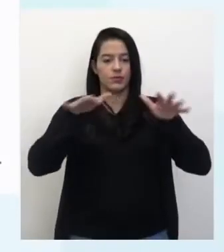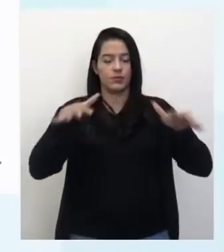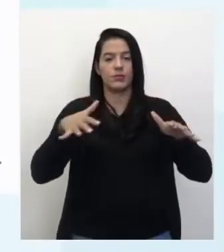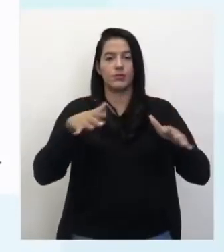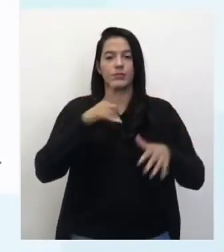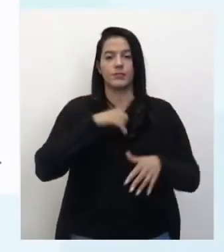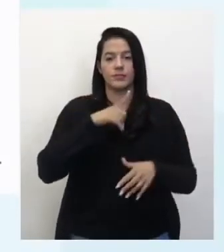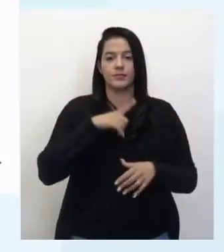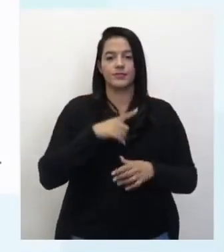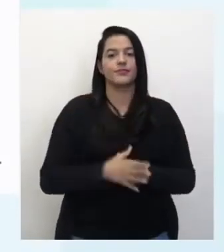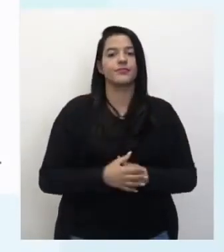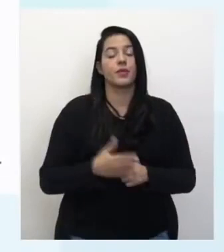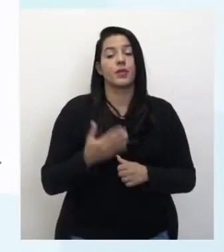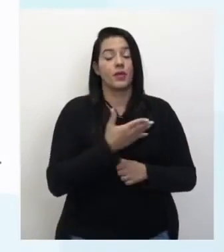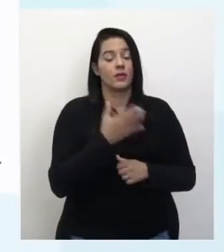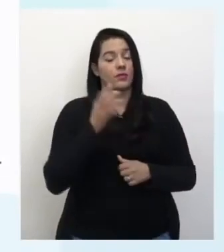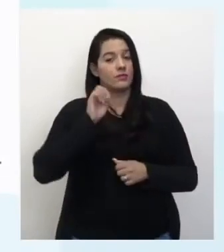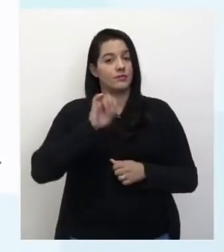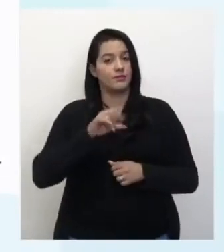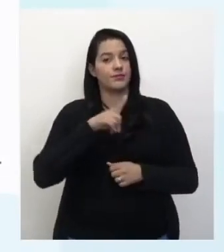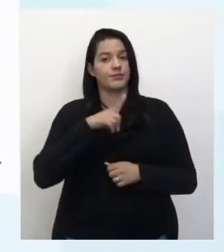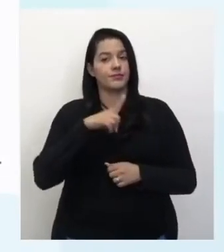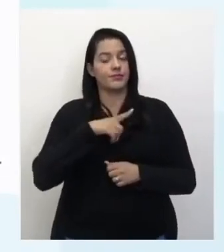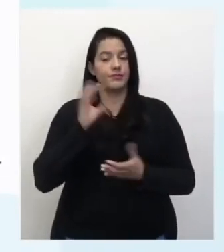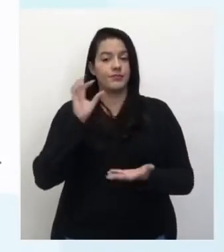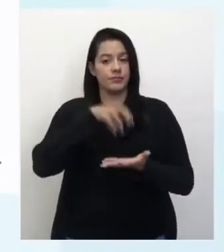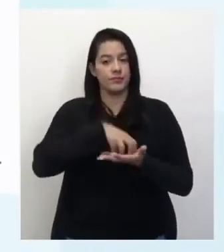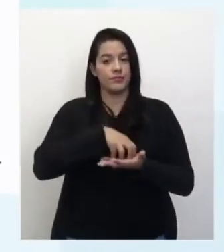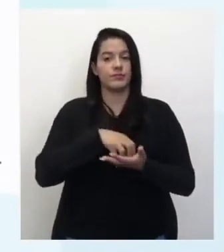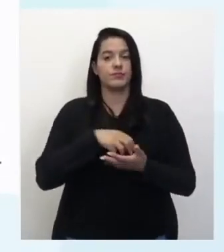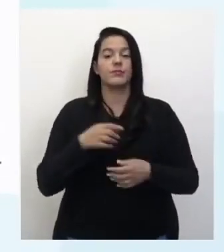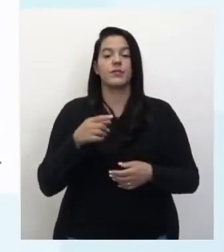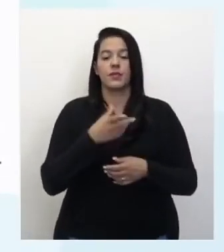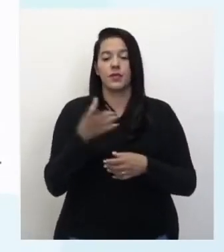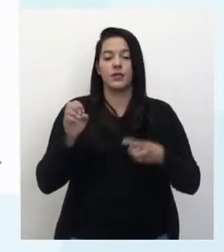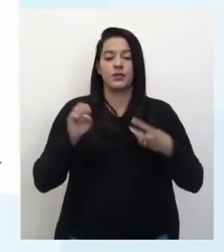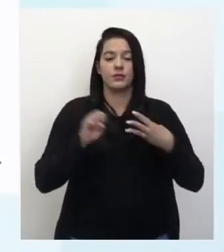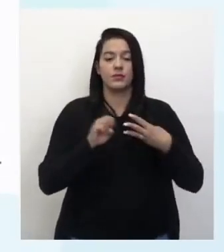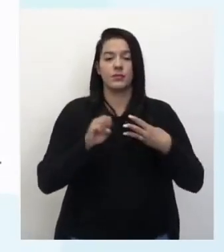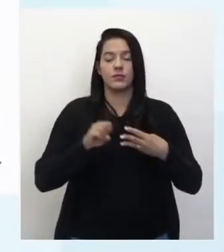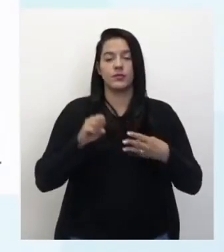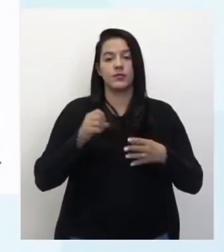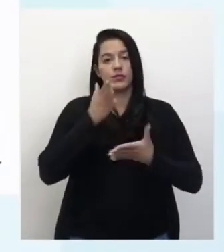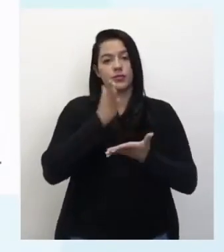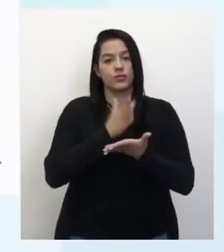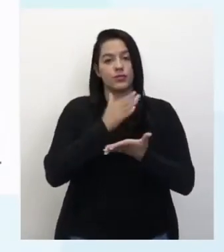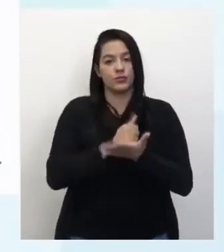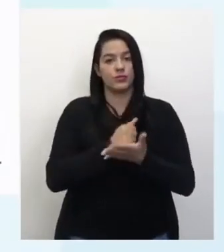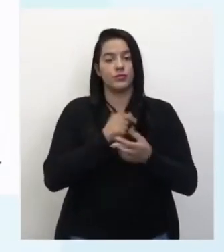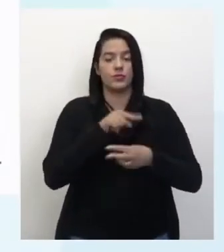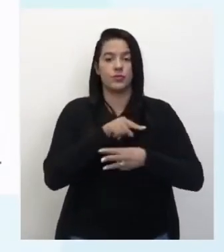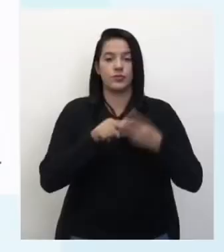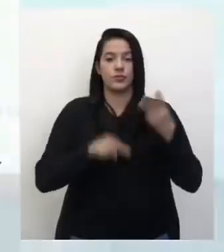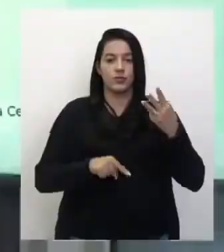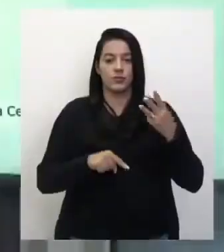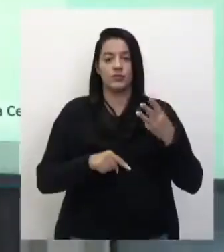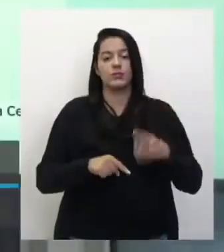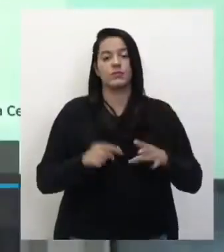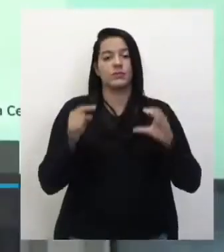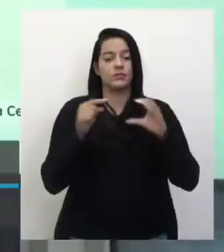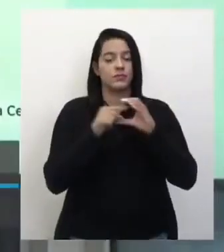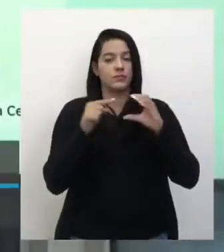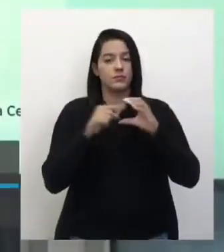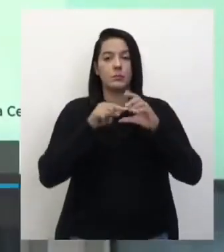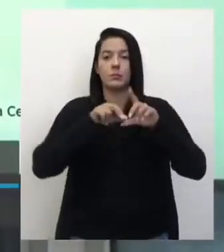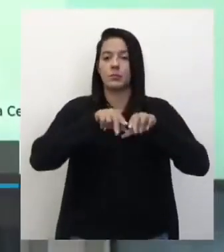citoplasma. Elas fazem parte do citoplasma. Tudo bem? Então as células se dividem em três partes, membrana, citoplasma e núcleo. E as